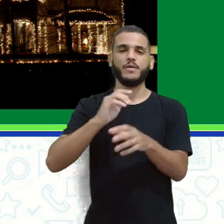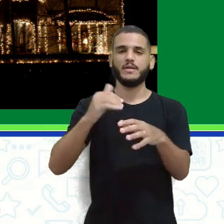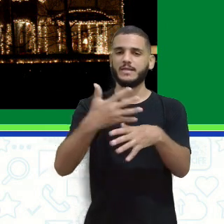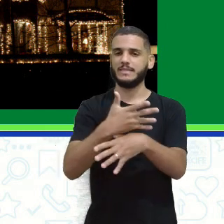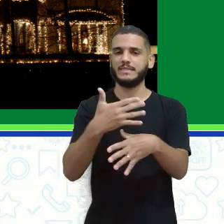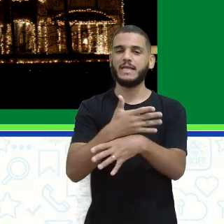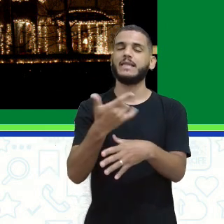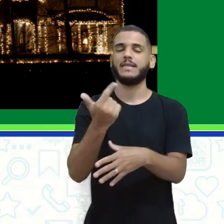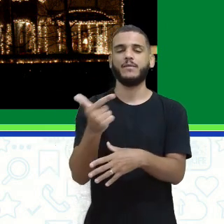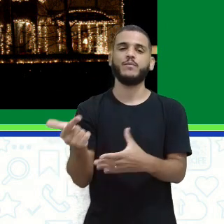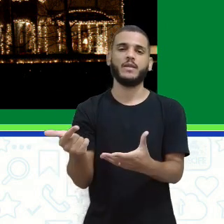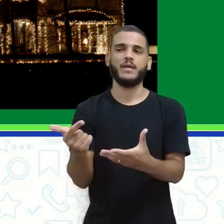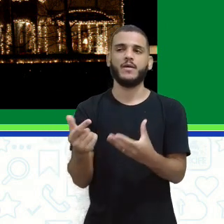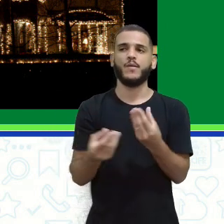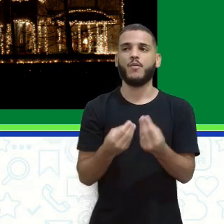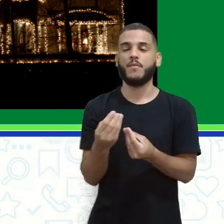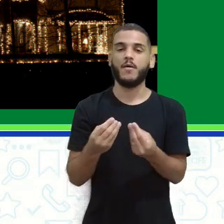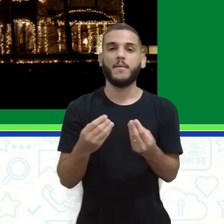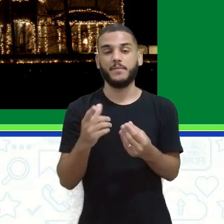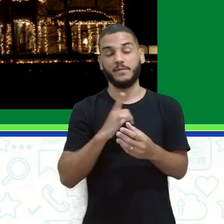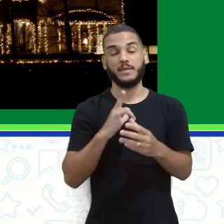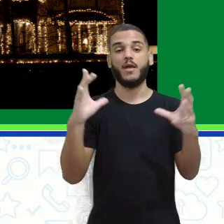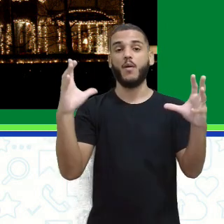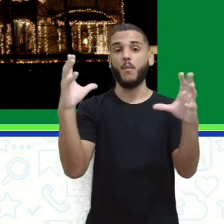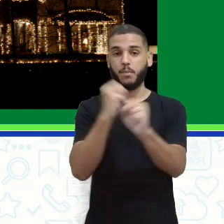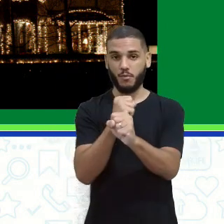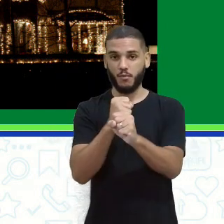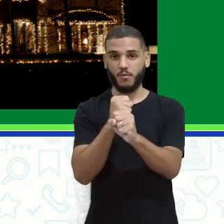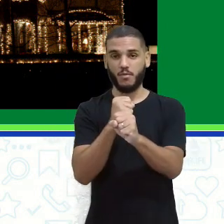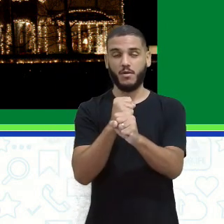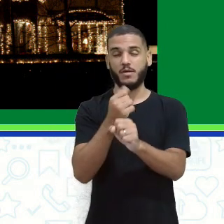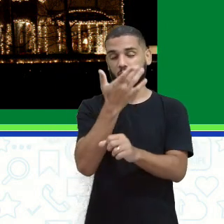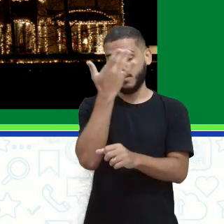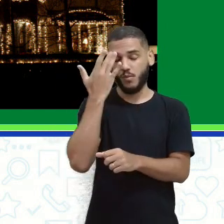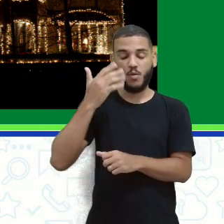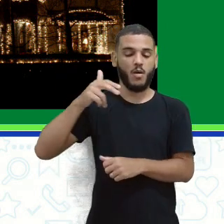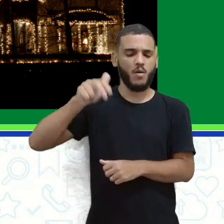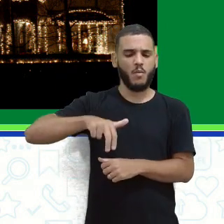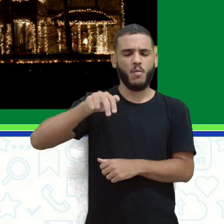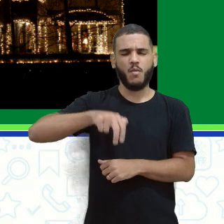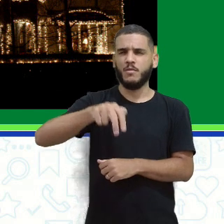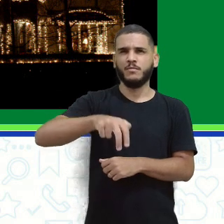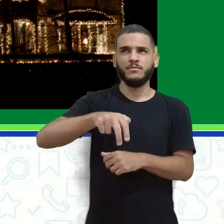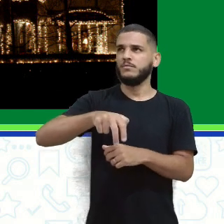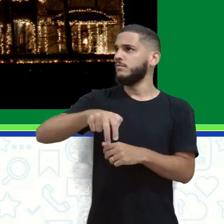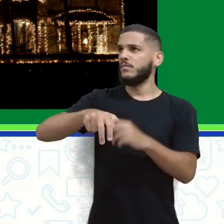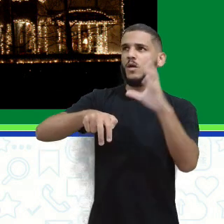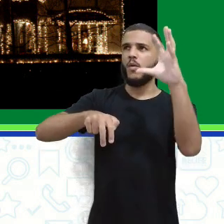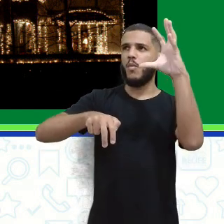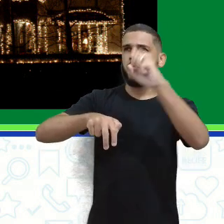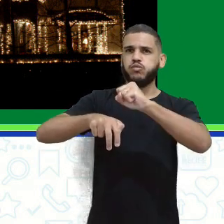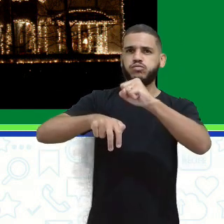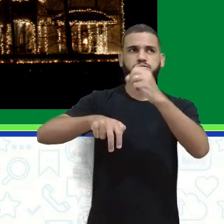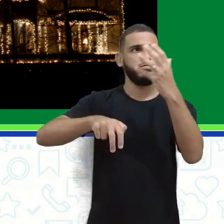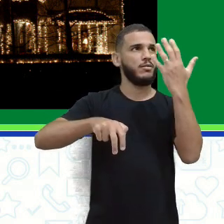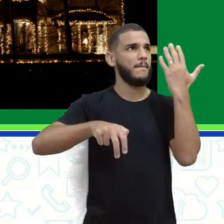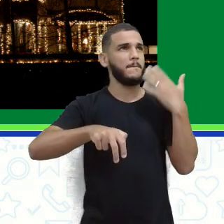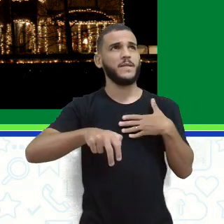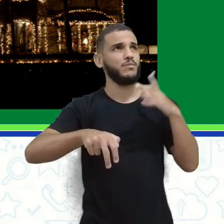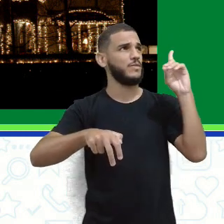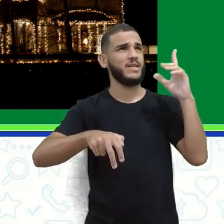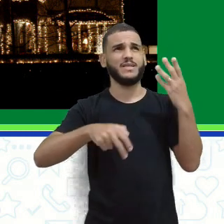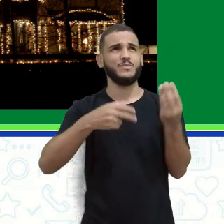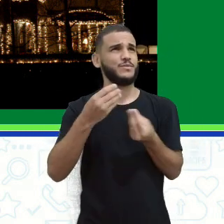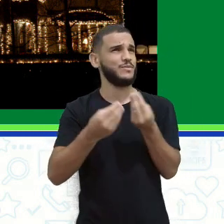sem essa luz, quando falta luz na cidade, que a gente está no meio da rua, a gente fica todo mundo doido, né? Ai, meu Deus do céu.